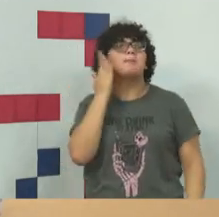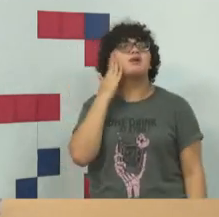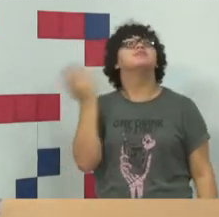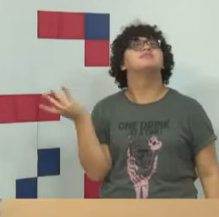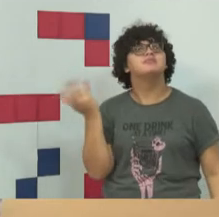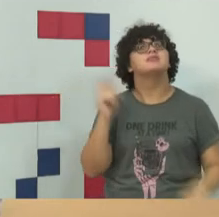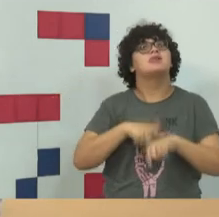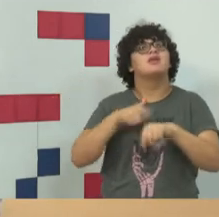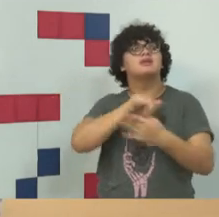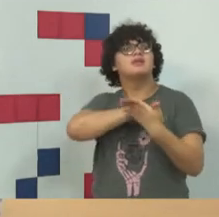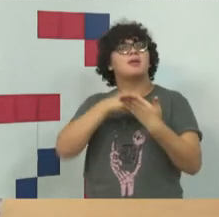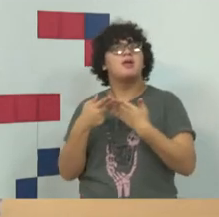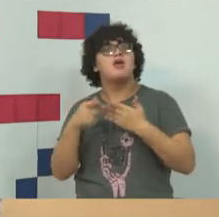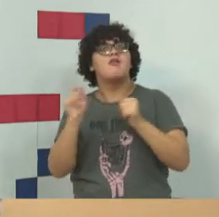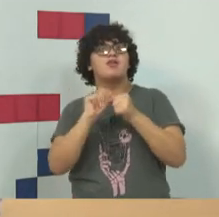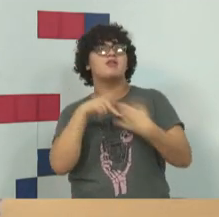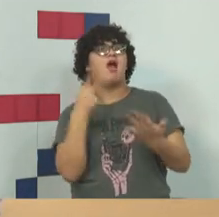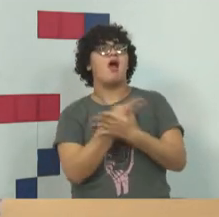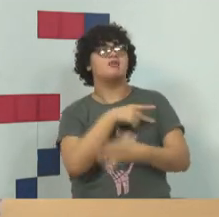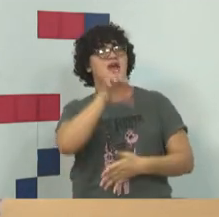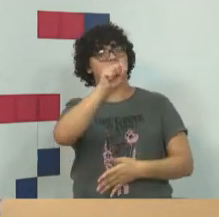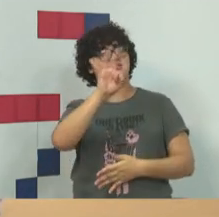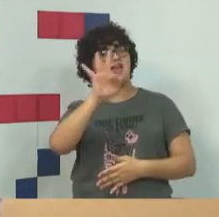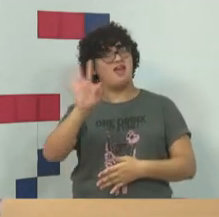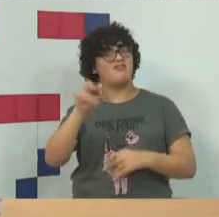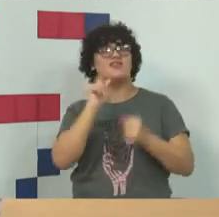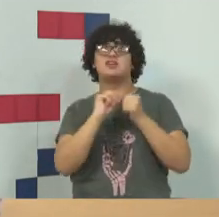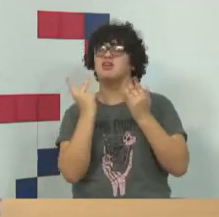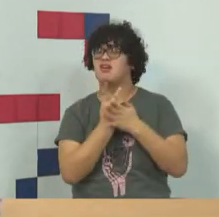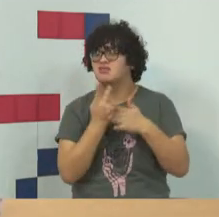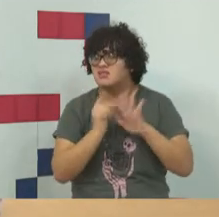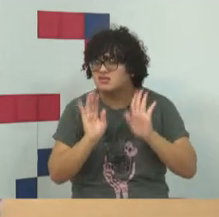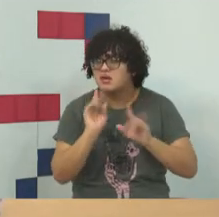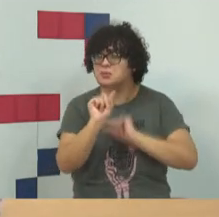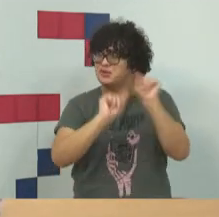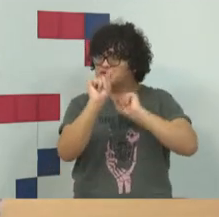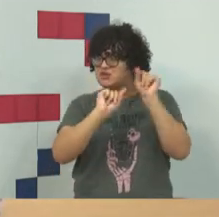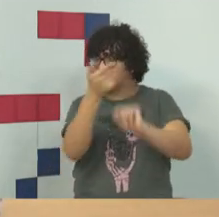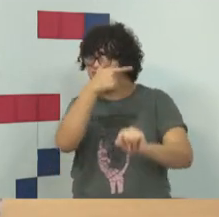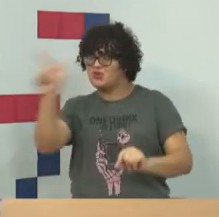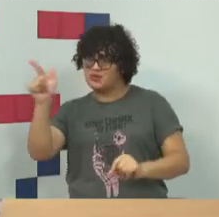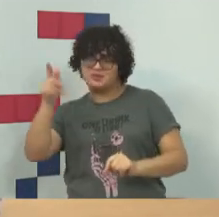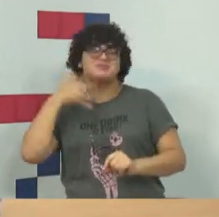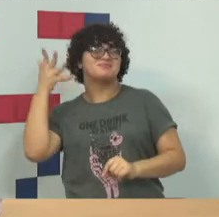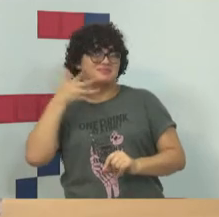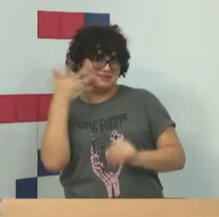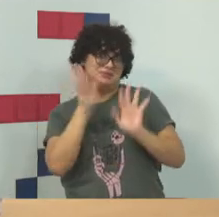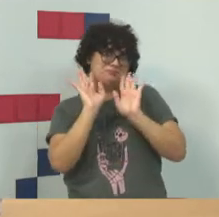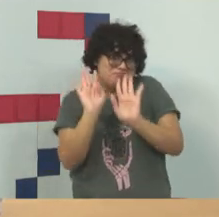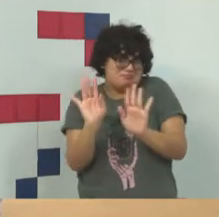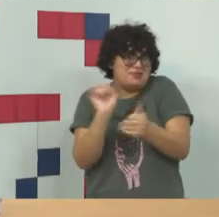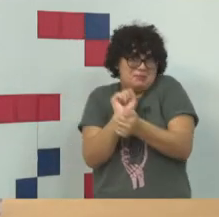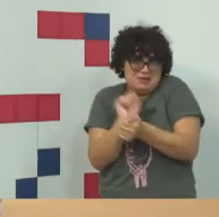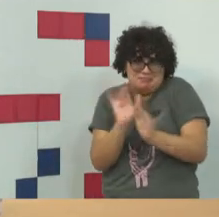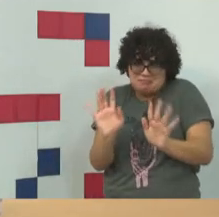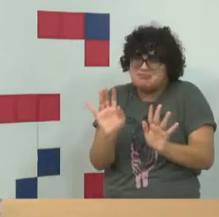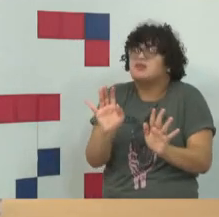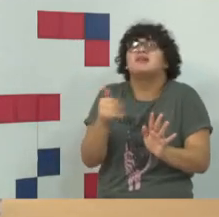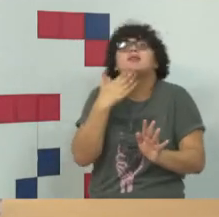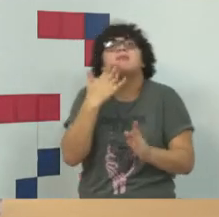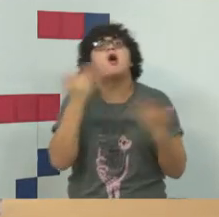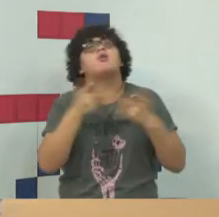interpretação que o STF fez erradamente, mas isso é motivo de um outro encontro. Bom, em relação agora um pouco mais